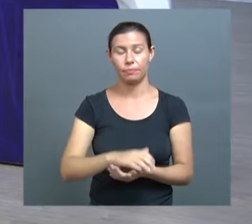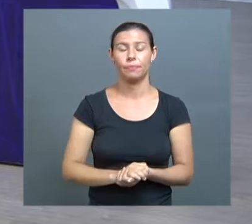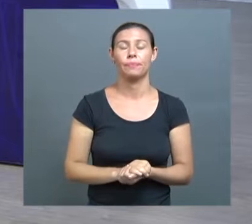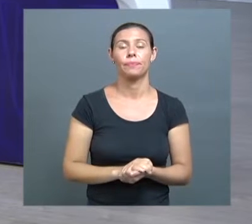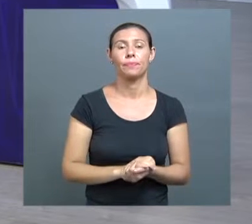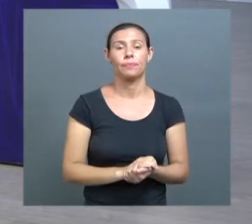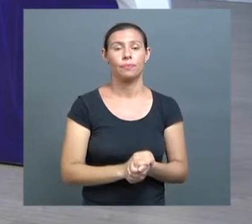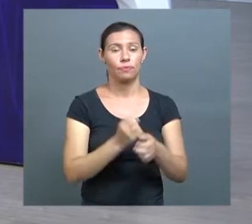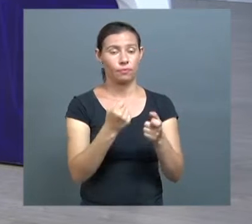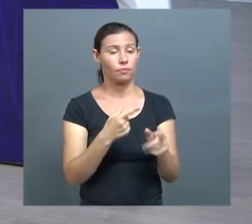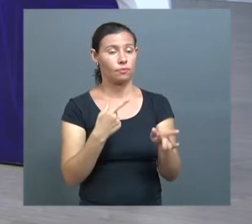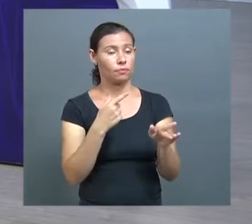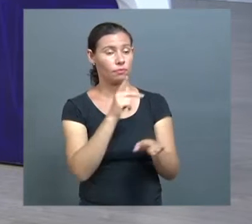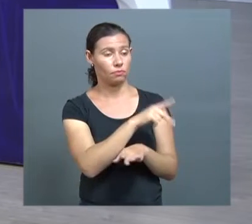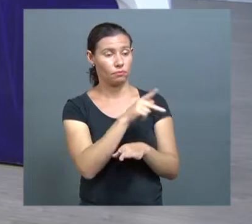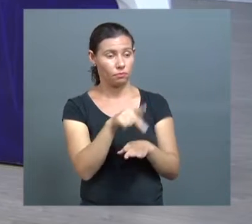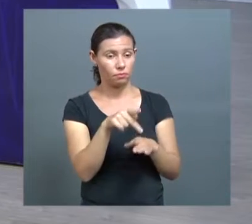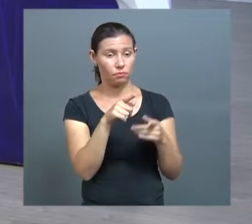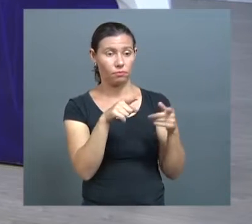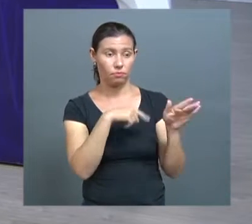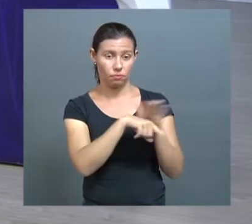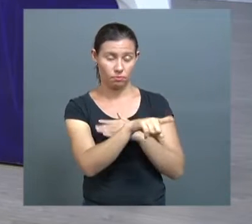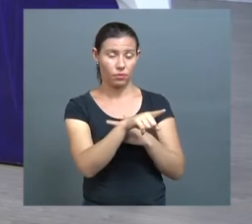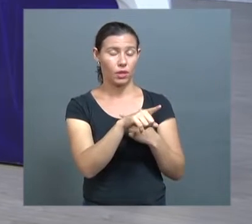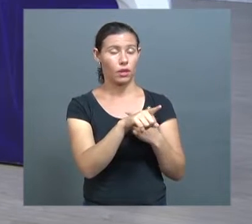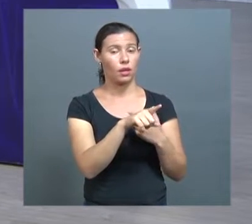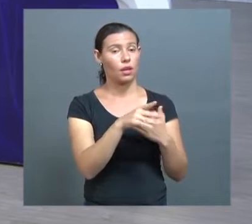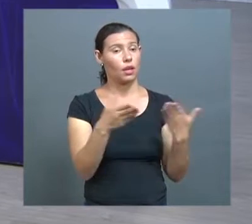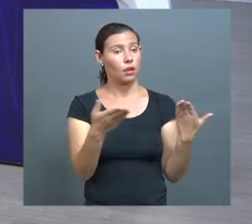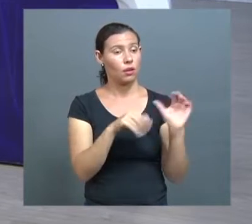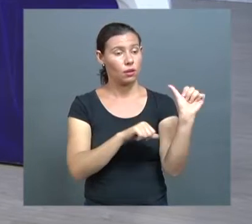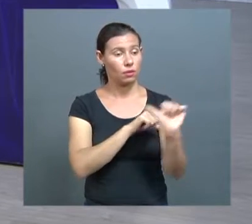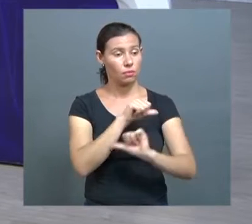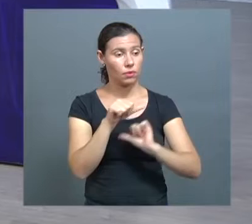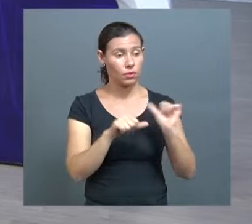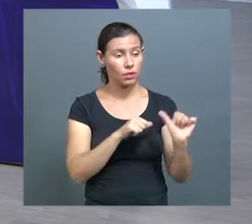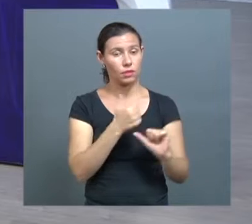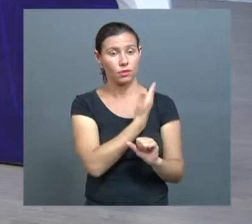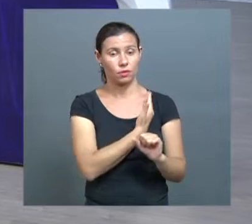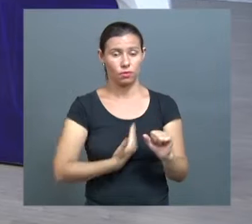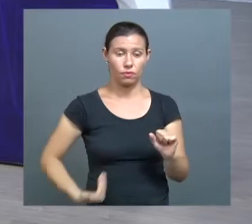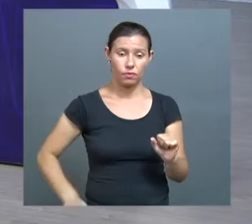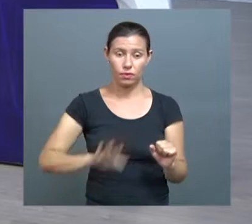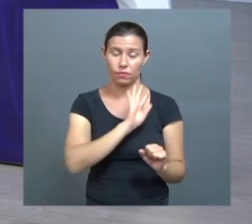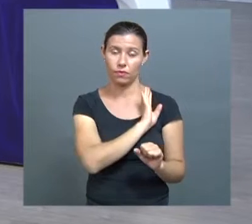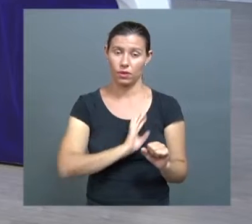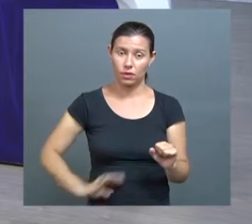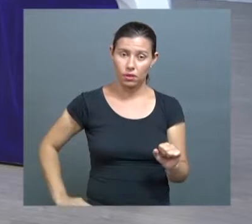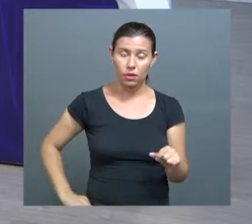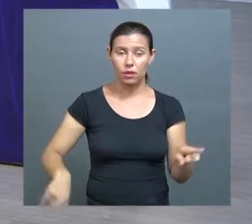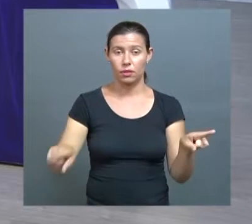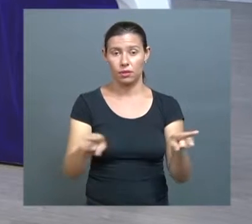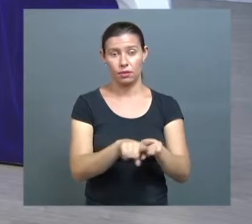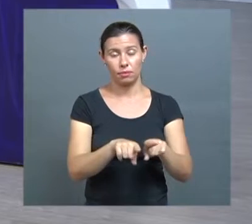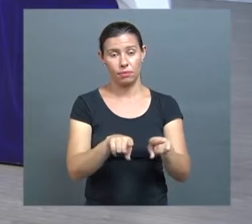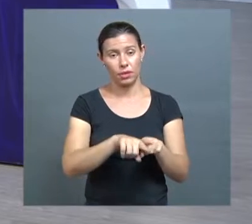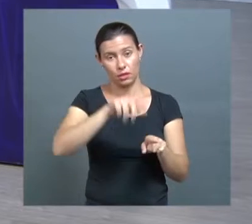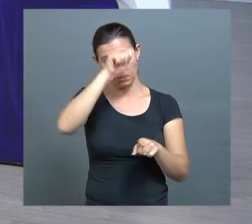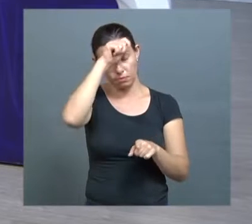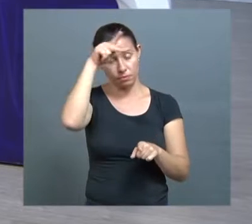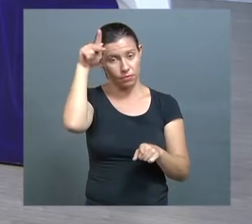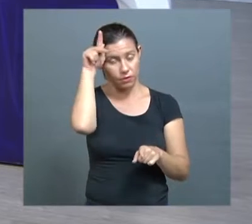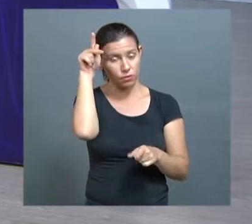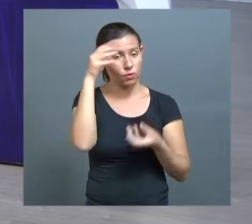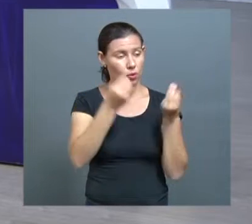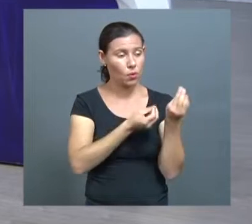você. Eu queria saber a sua opinião sobre essa mudança estabelecida pelo governo federal e esse posicionamento também da prefeitura.